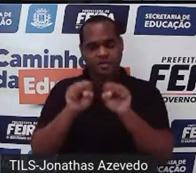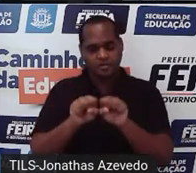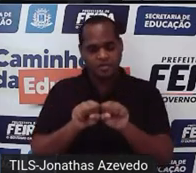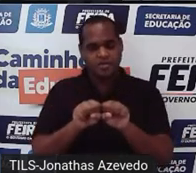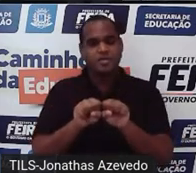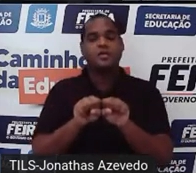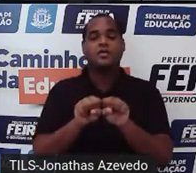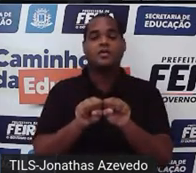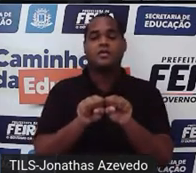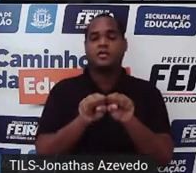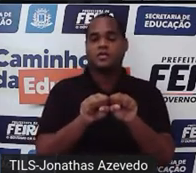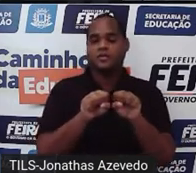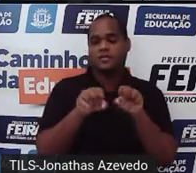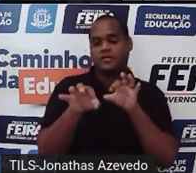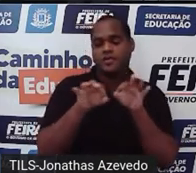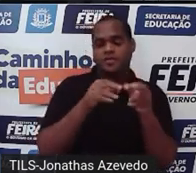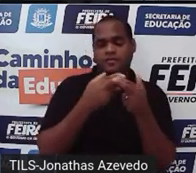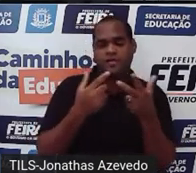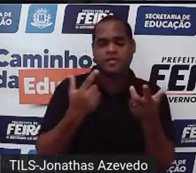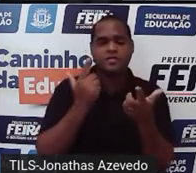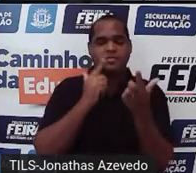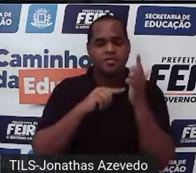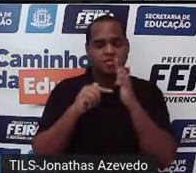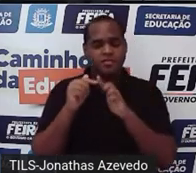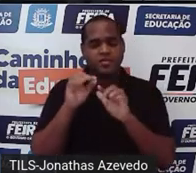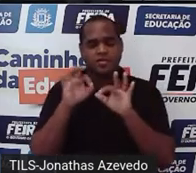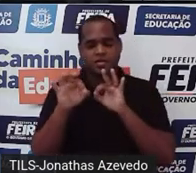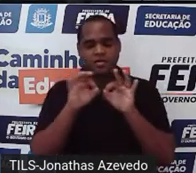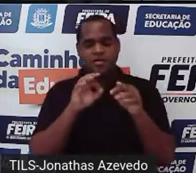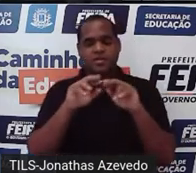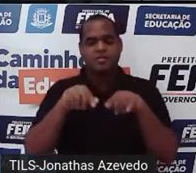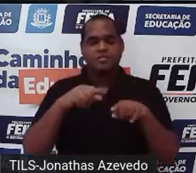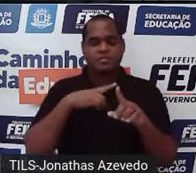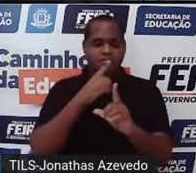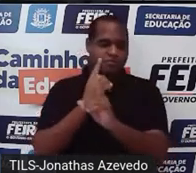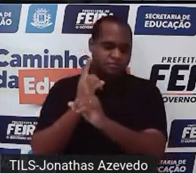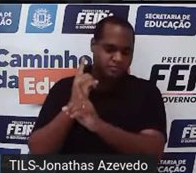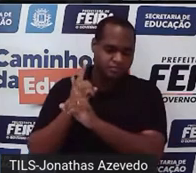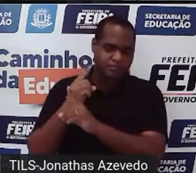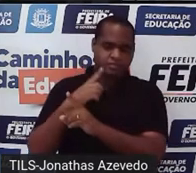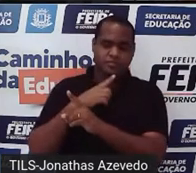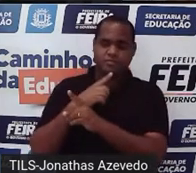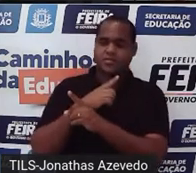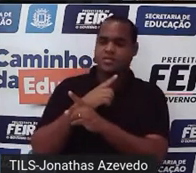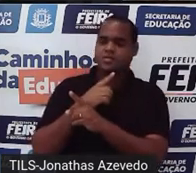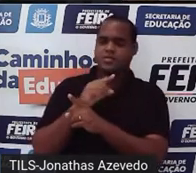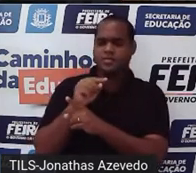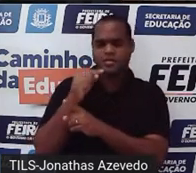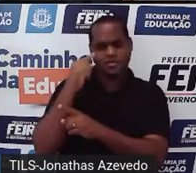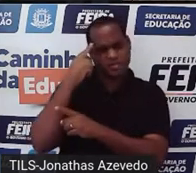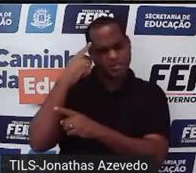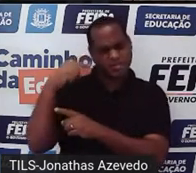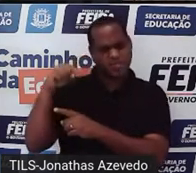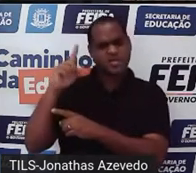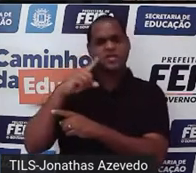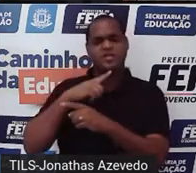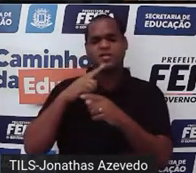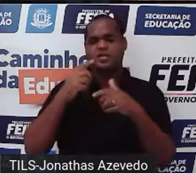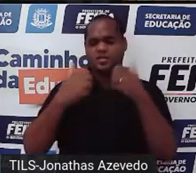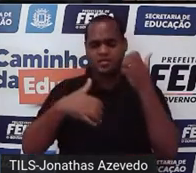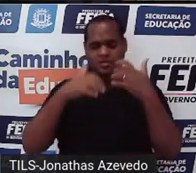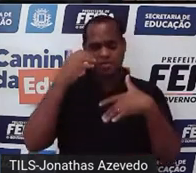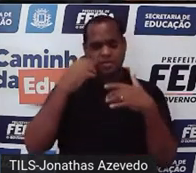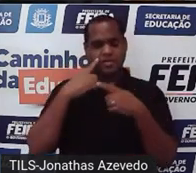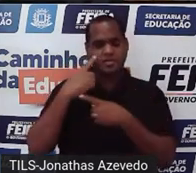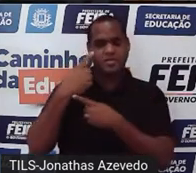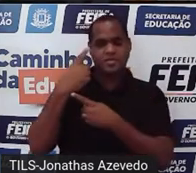quando a gente resolve esse sistema e a gente encontra a solução, quando a gente pega esse sistema de equação